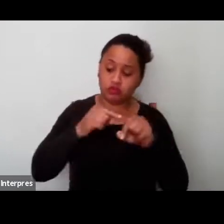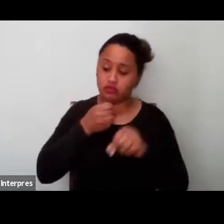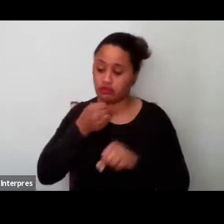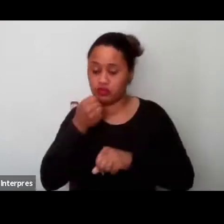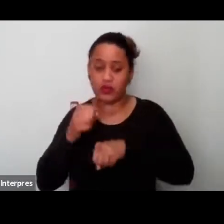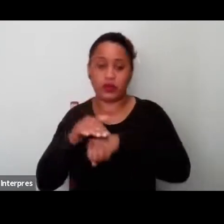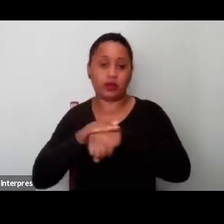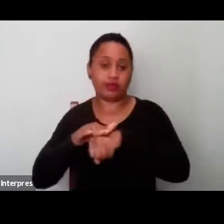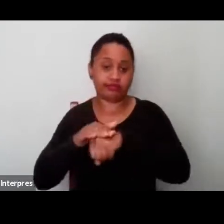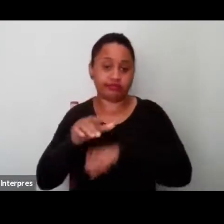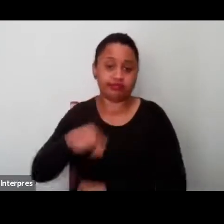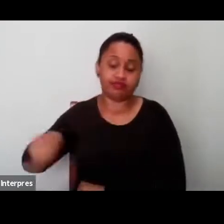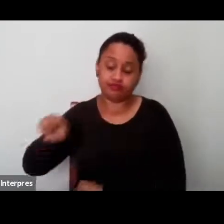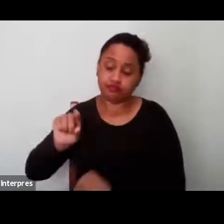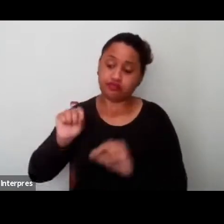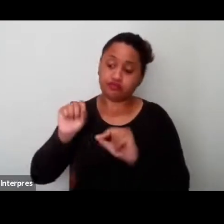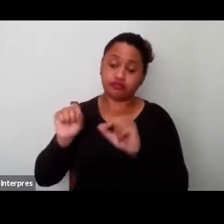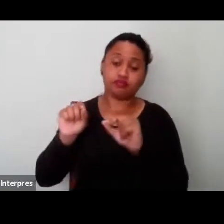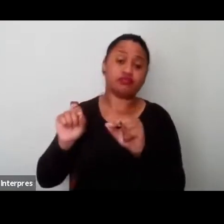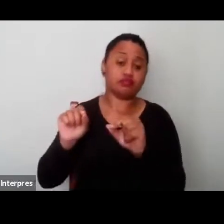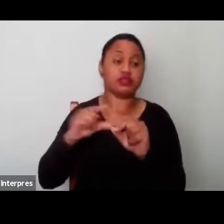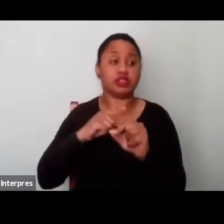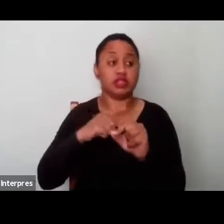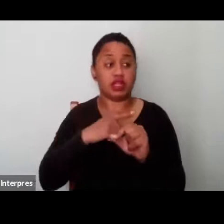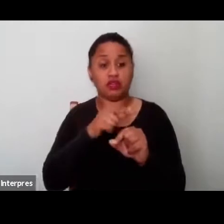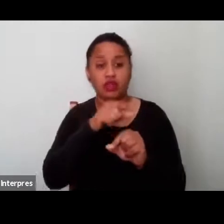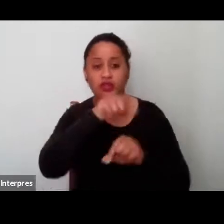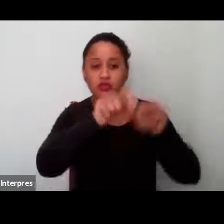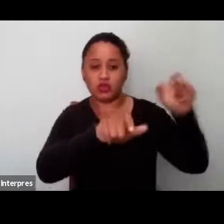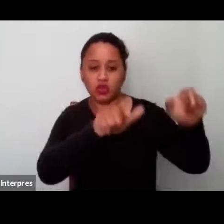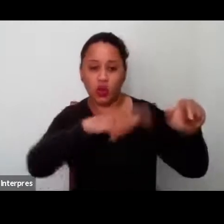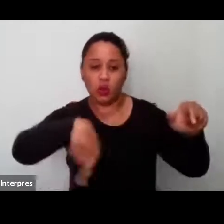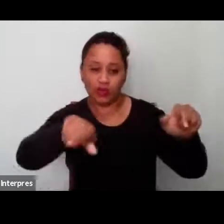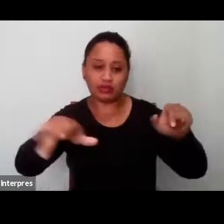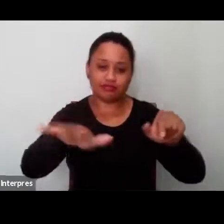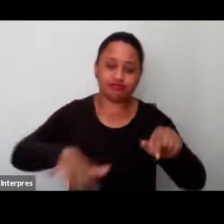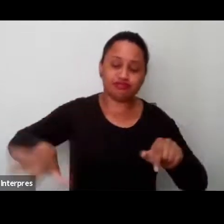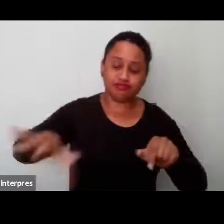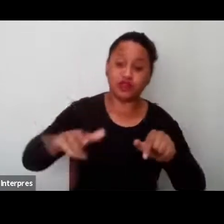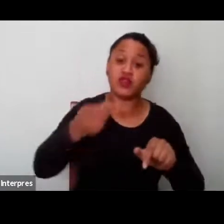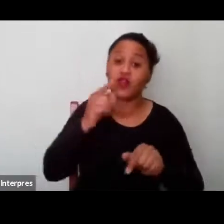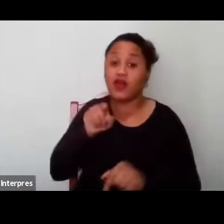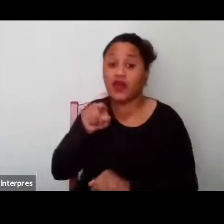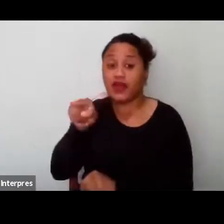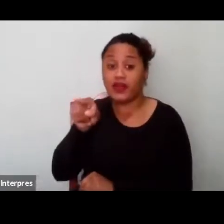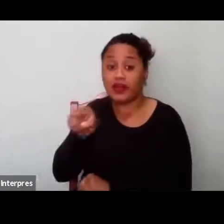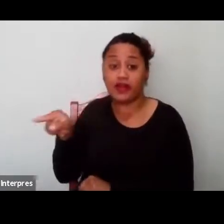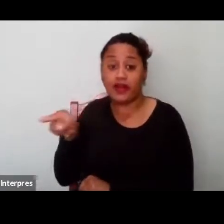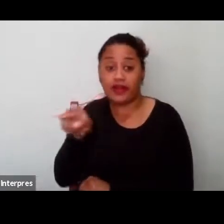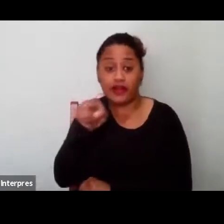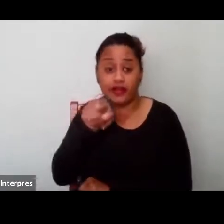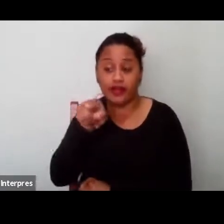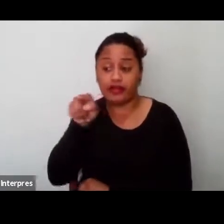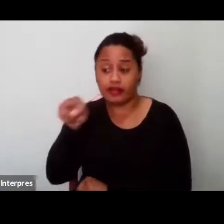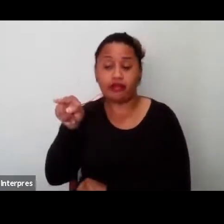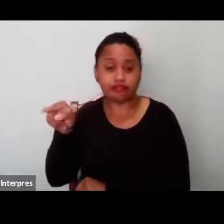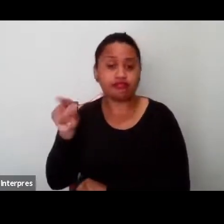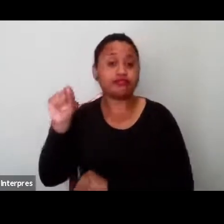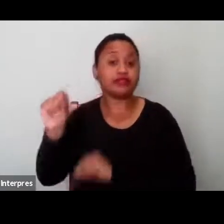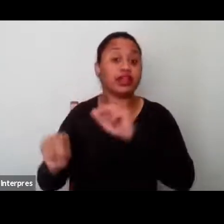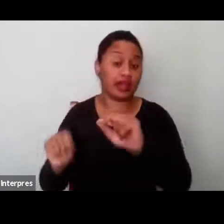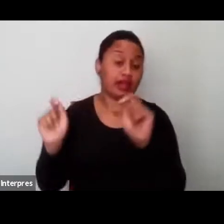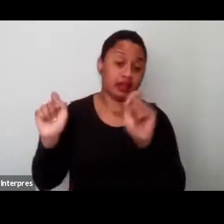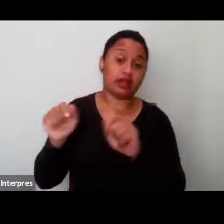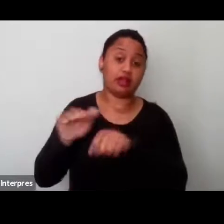foram, então, indicados por membros da comunidade, foi a comunidade que indicou, então, quem nós poderíamos fazer